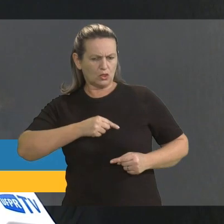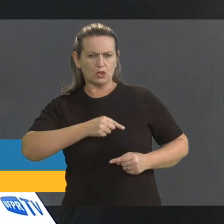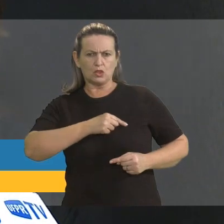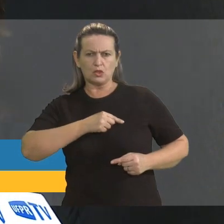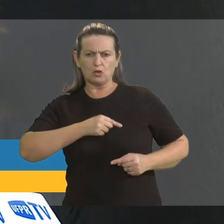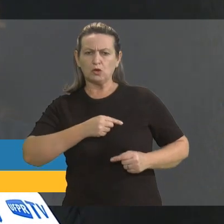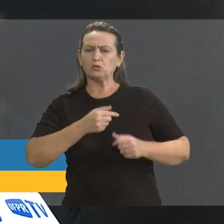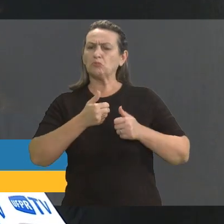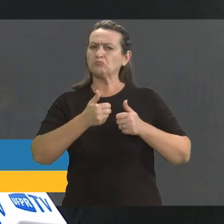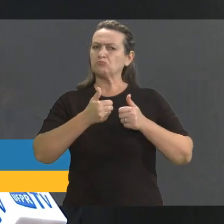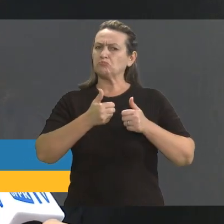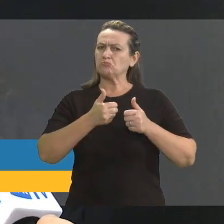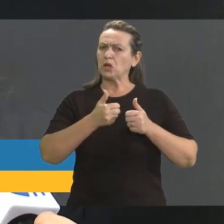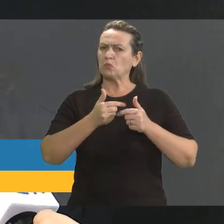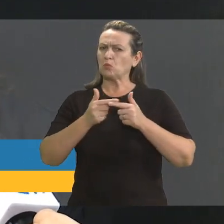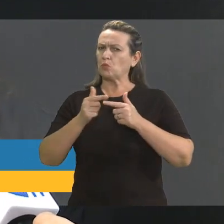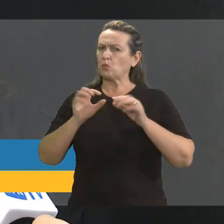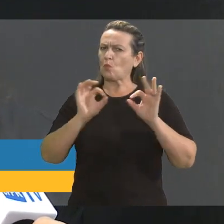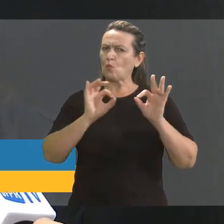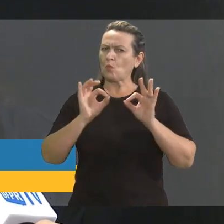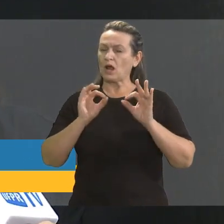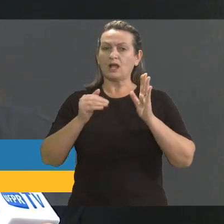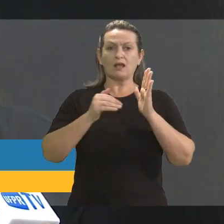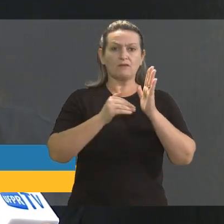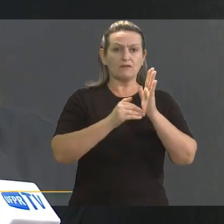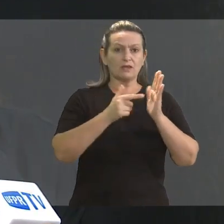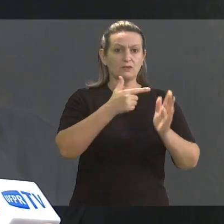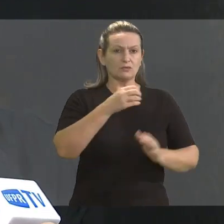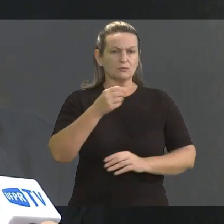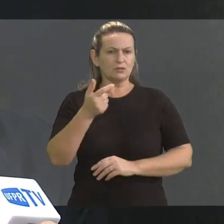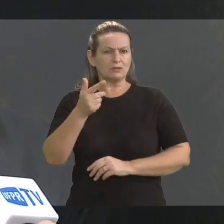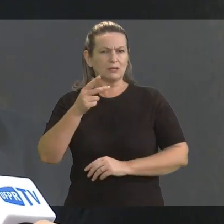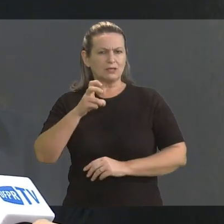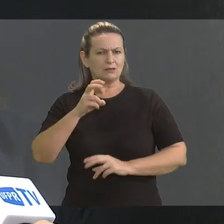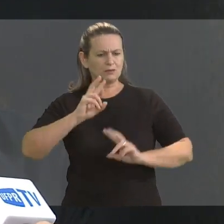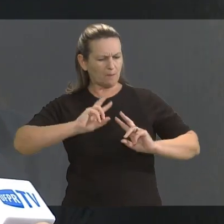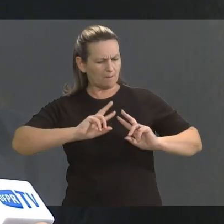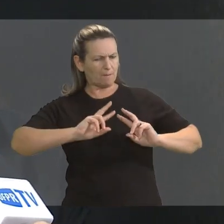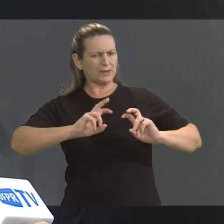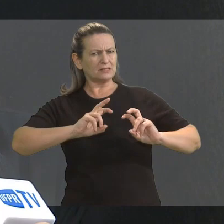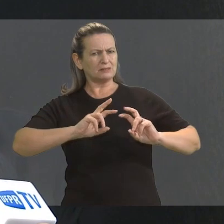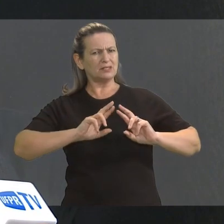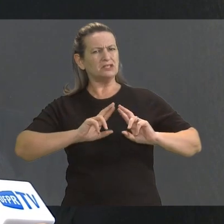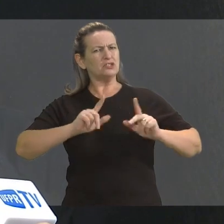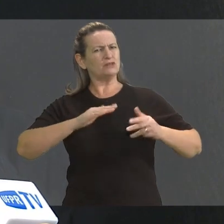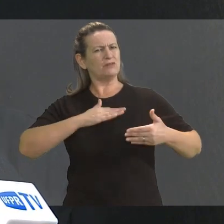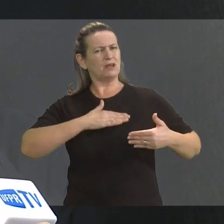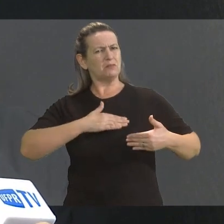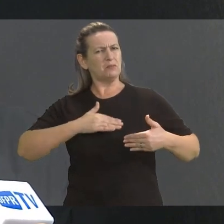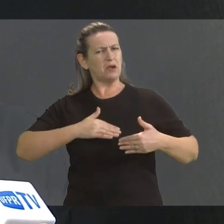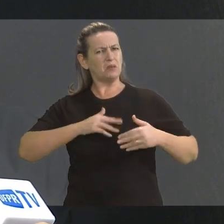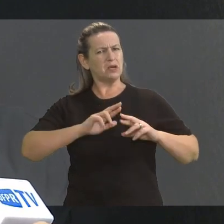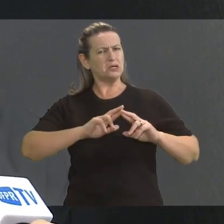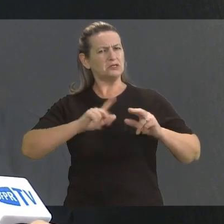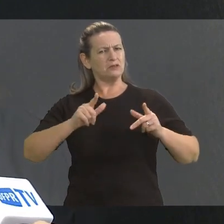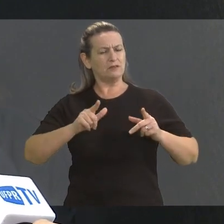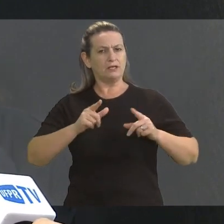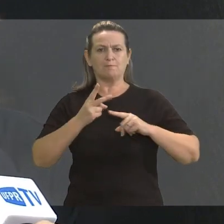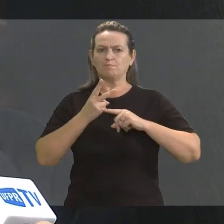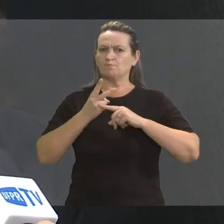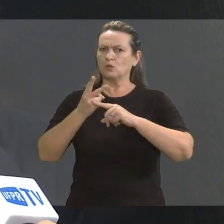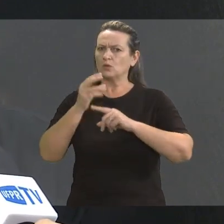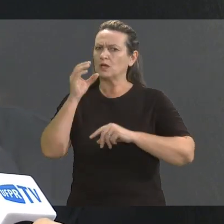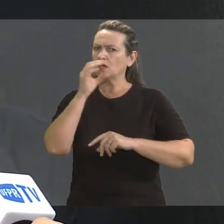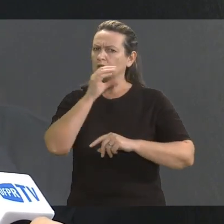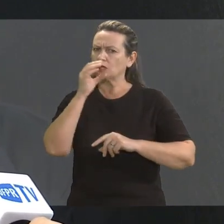que os exames mostraram. No final de 2015, eu comecei a notar uma leve assimetria nas mamas. Eu